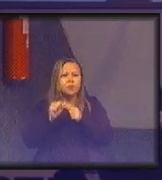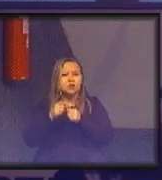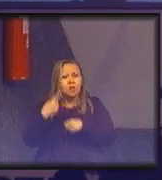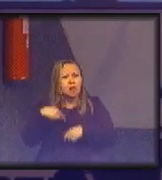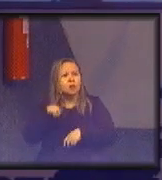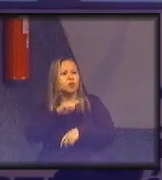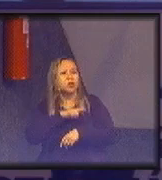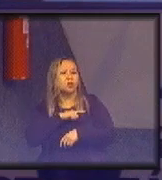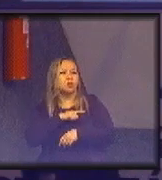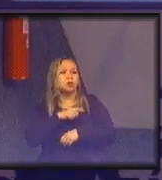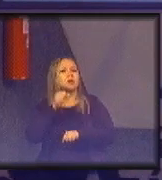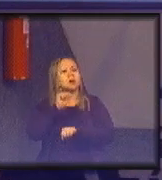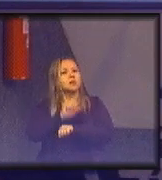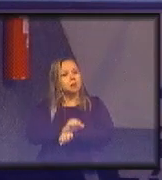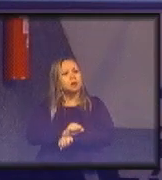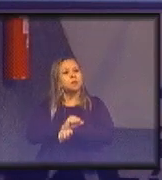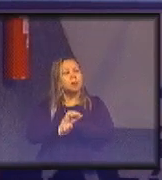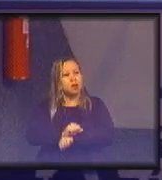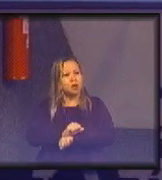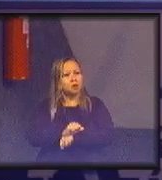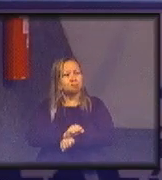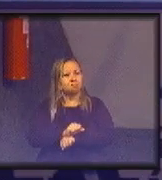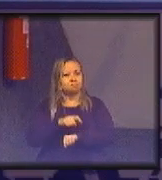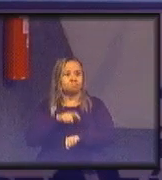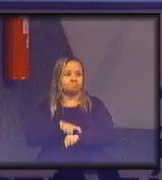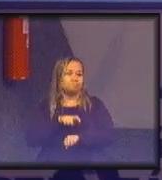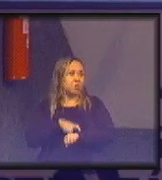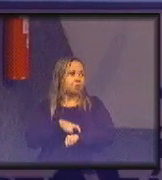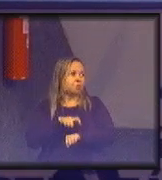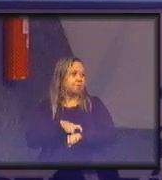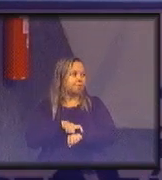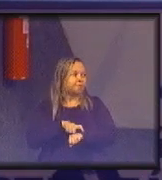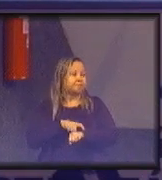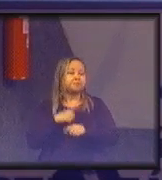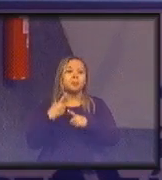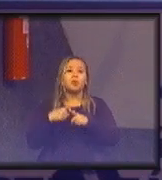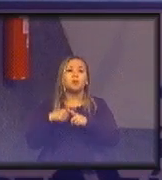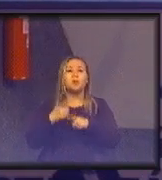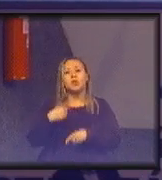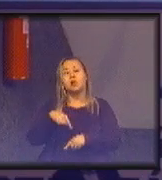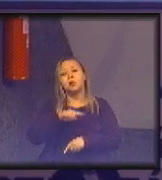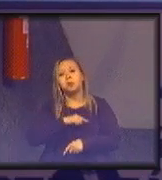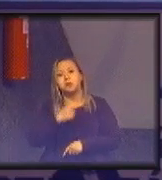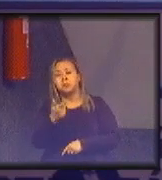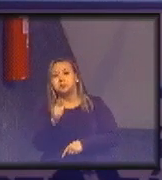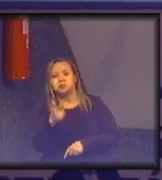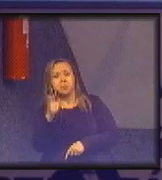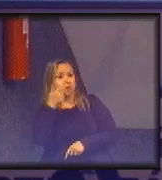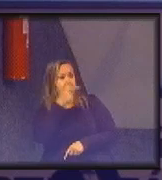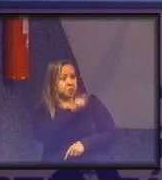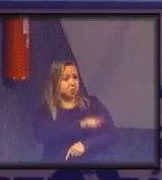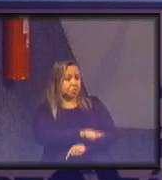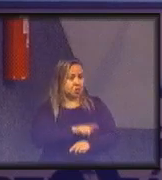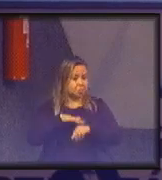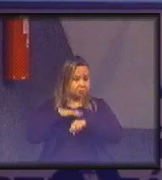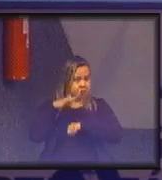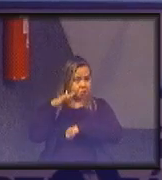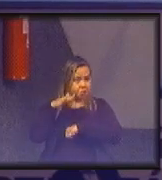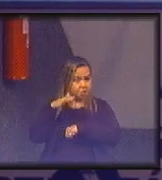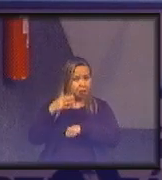nós parássemos no tempo porque nós não conseguimos mais